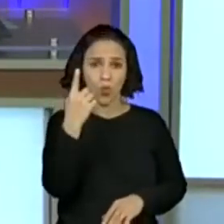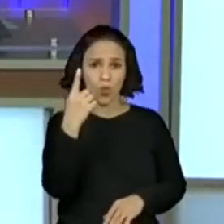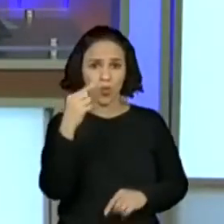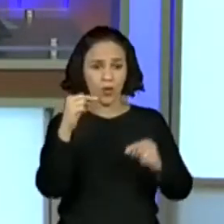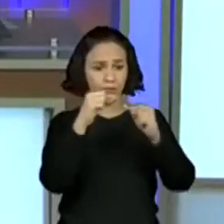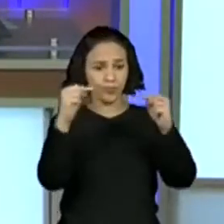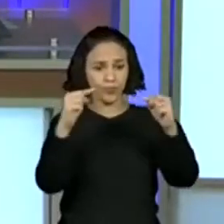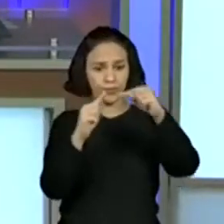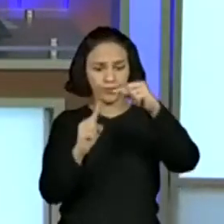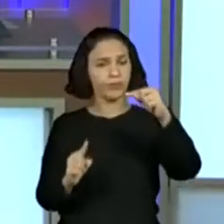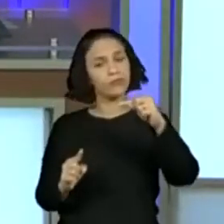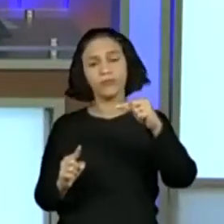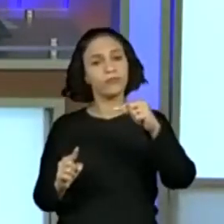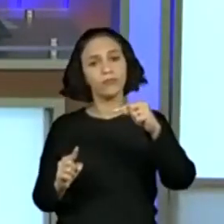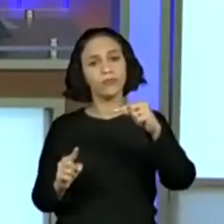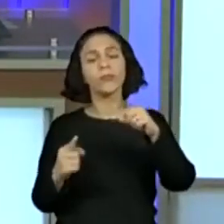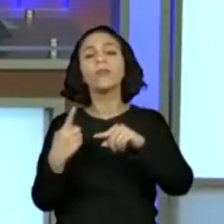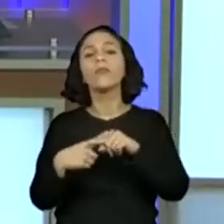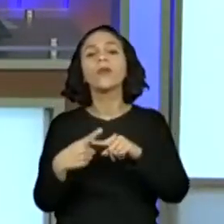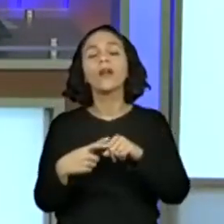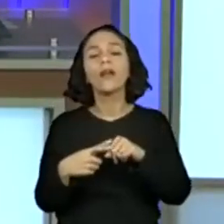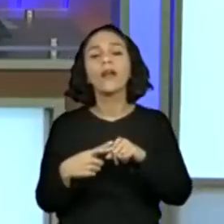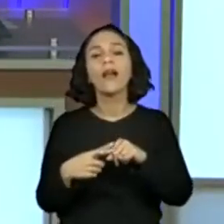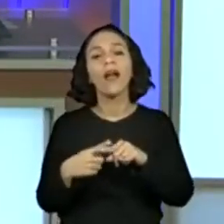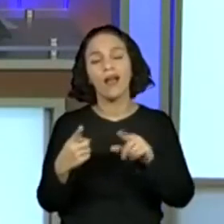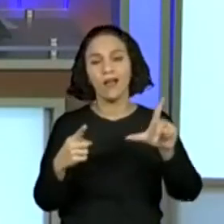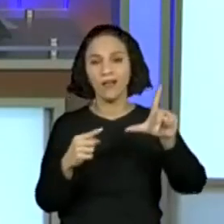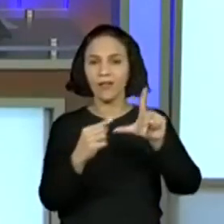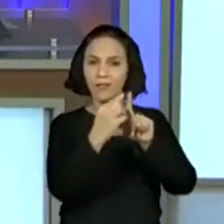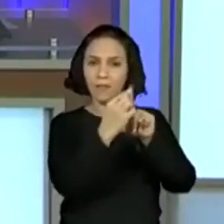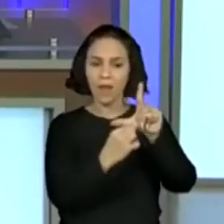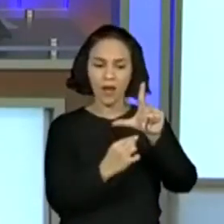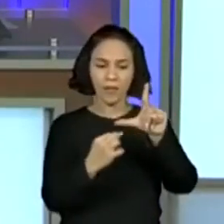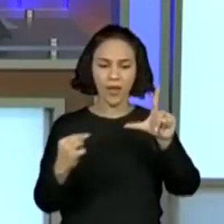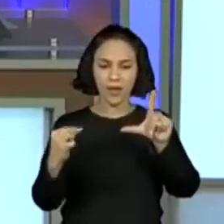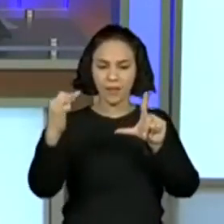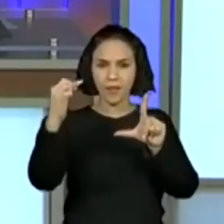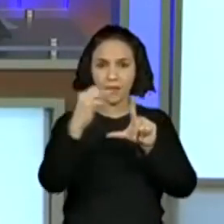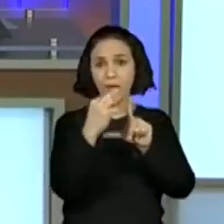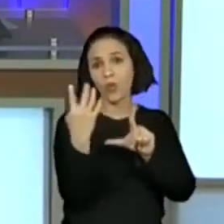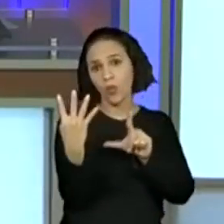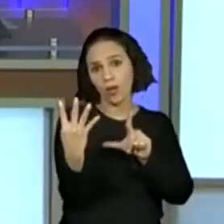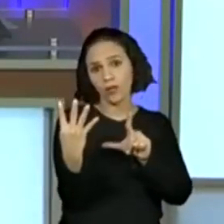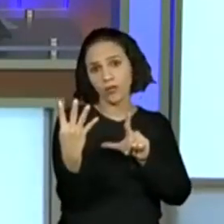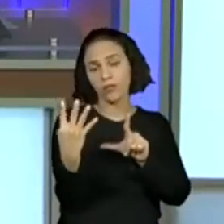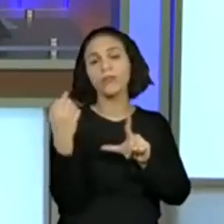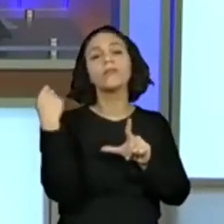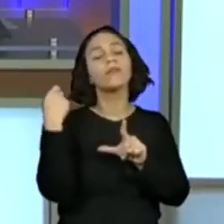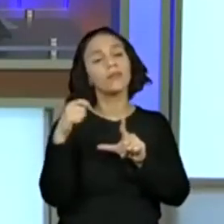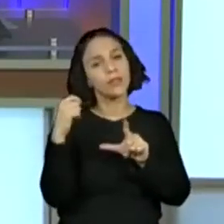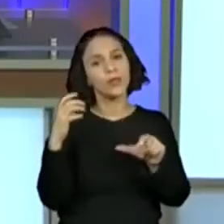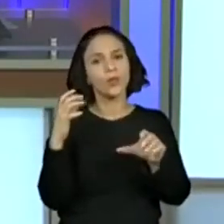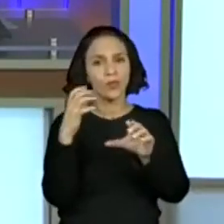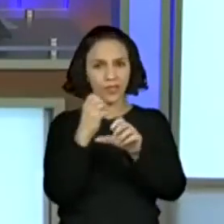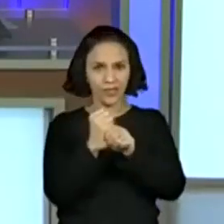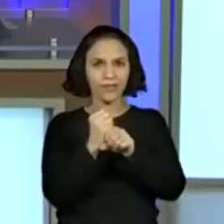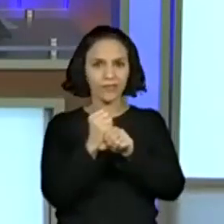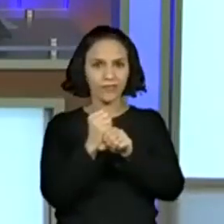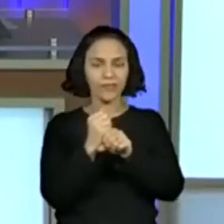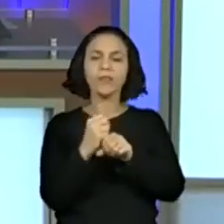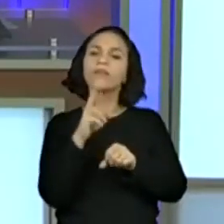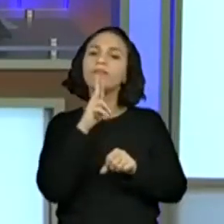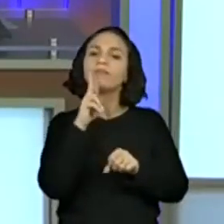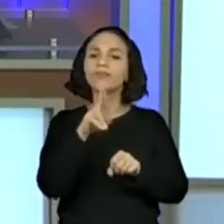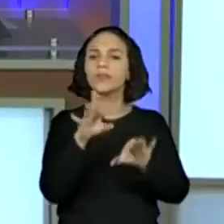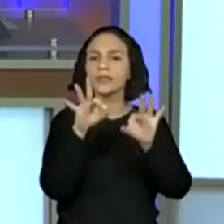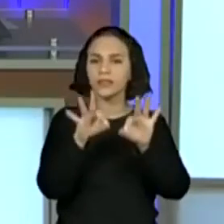laterais. Como eu estou falando de perímetro, e aí ele tem quatro lados, esse quadro, a gente tem que fazer essa conta para determinar o